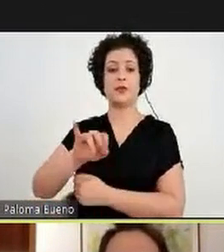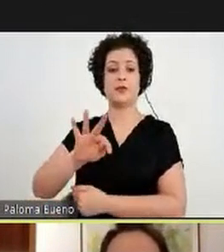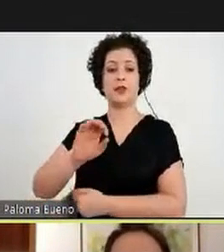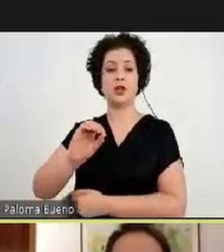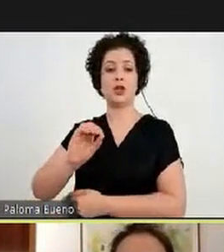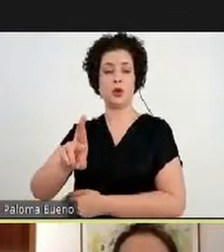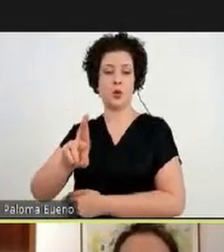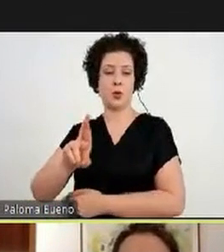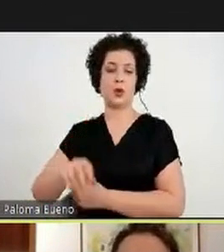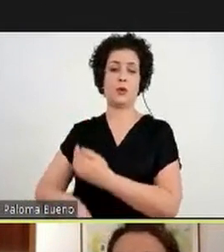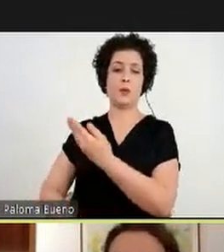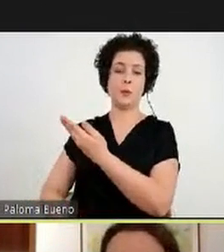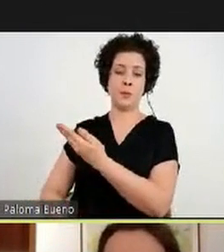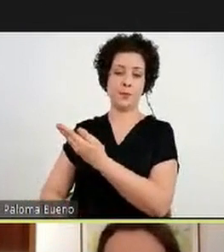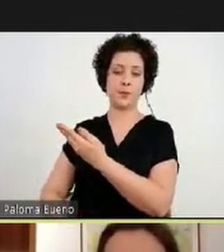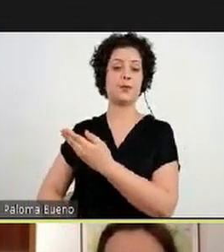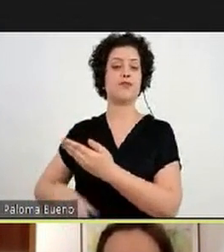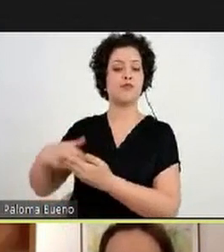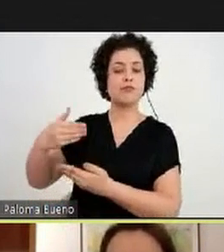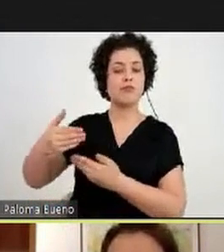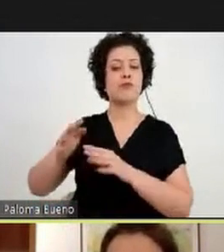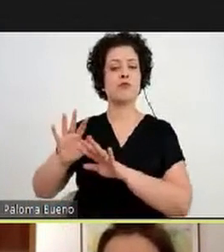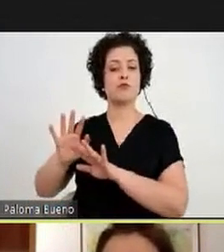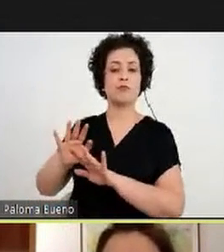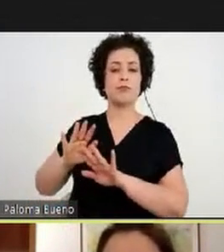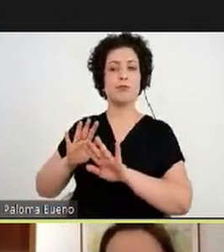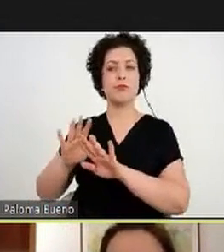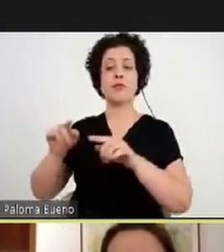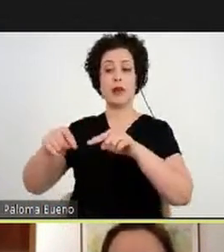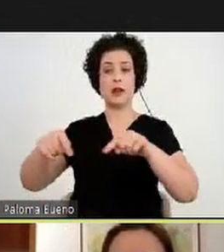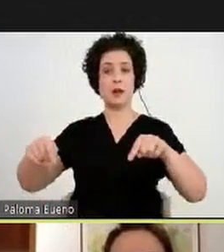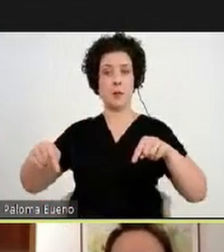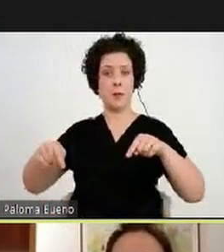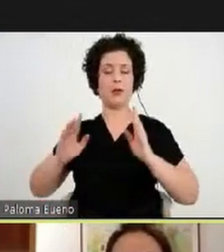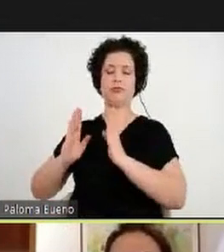e, caminhando ainda por esse espaço,